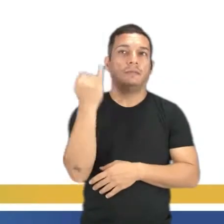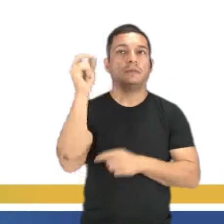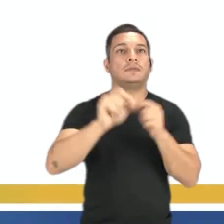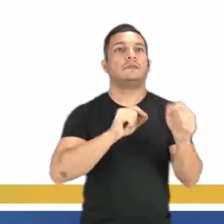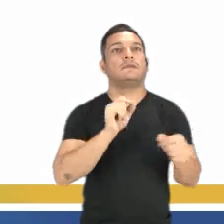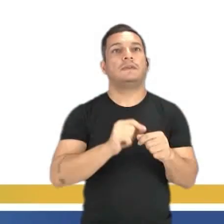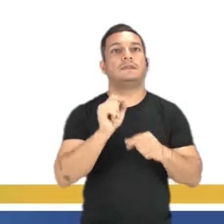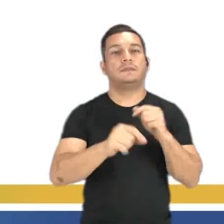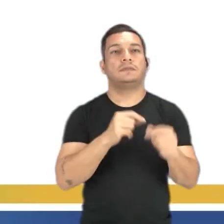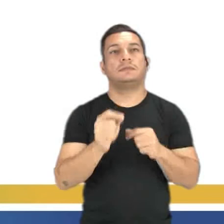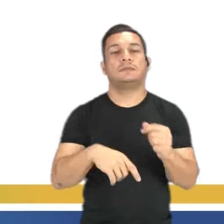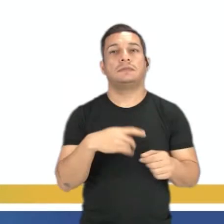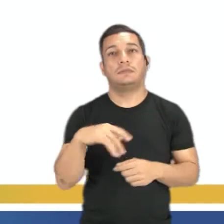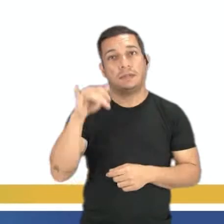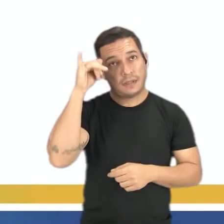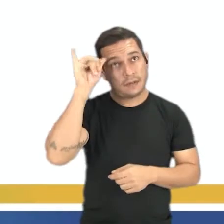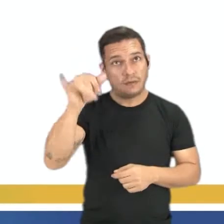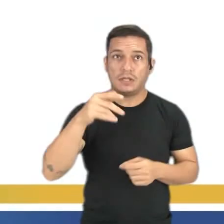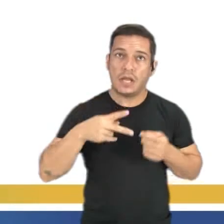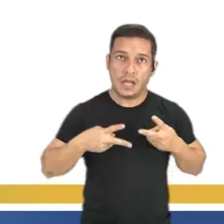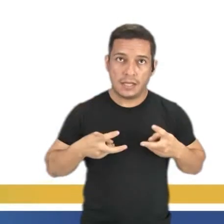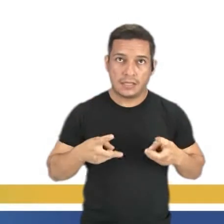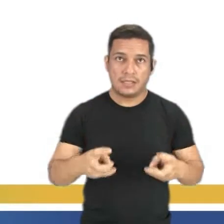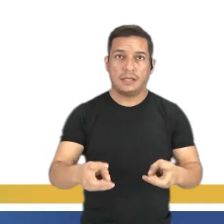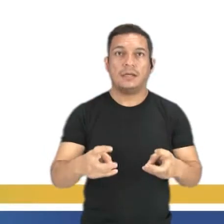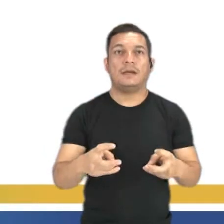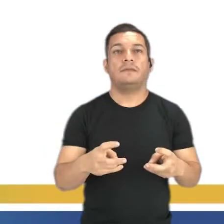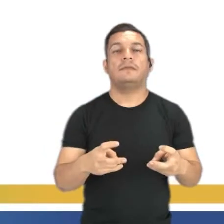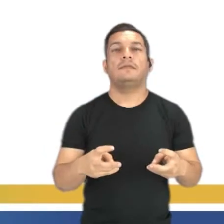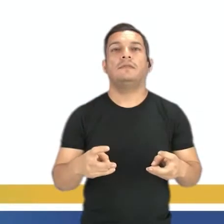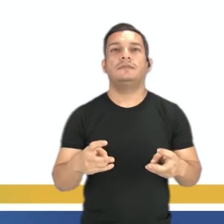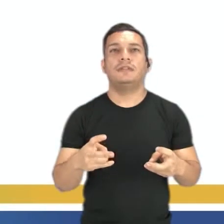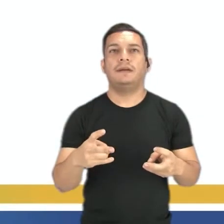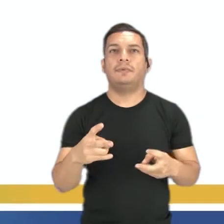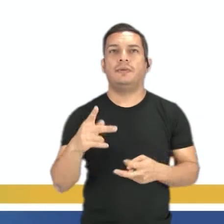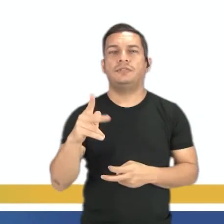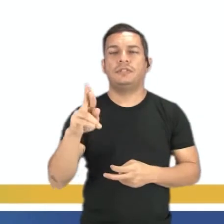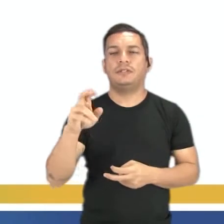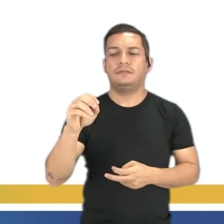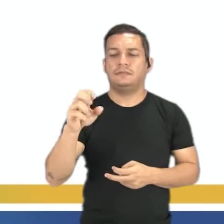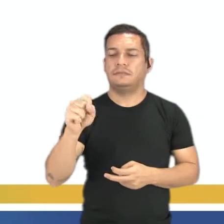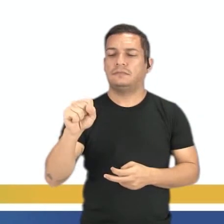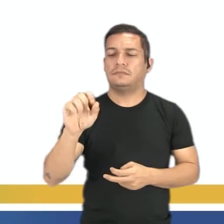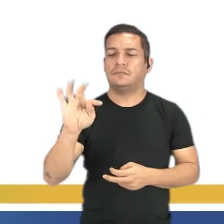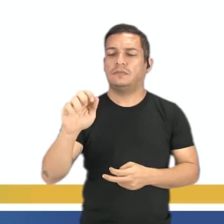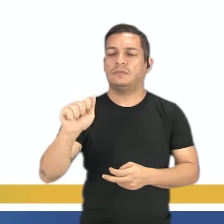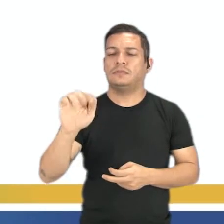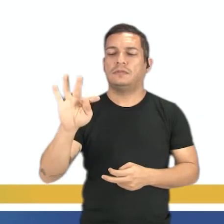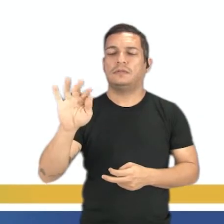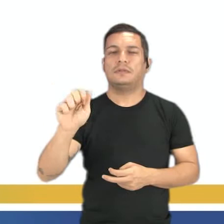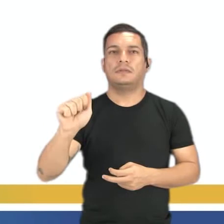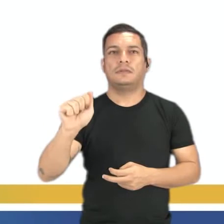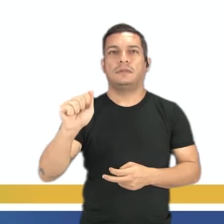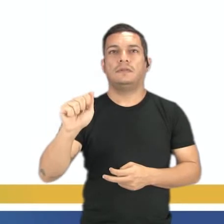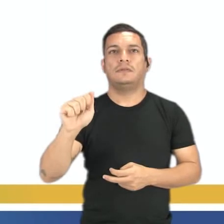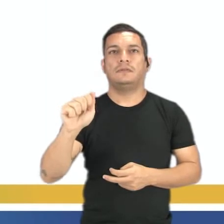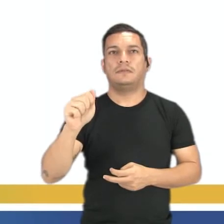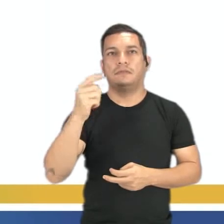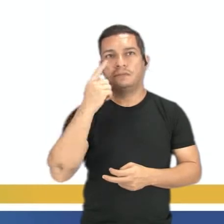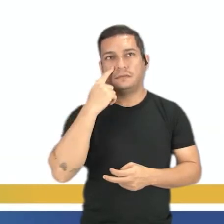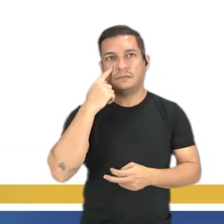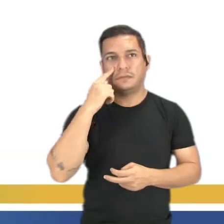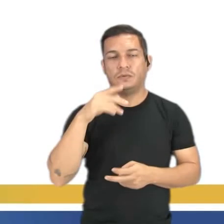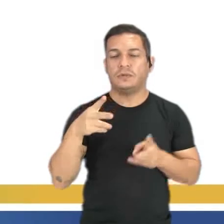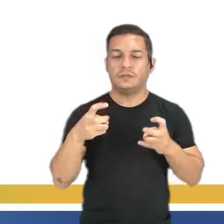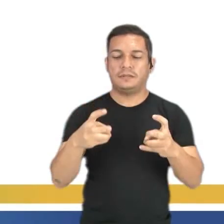importância na realização do exame de prevenção ao câncer de próstata, usa dos elementos semióticos com a